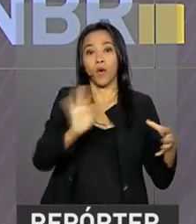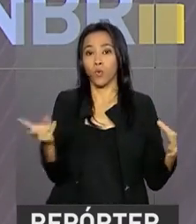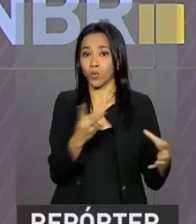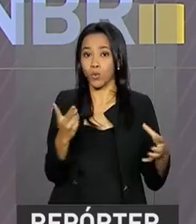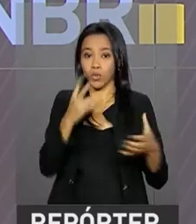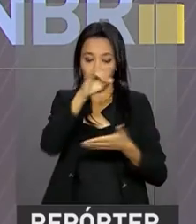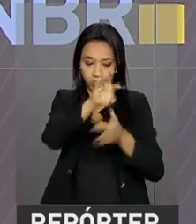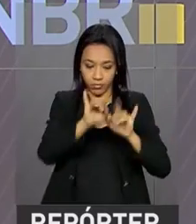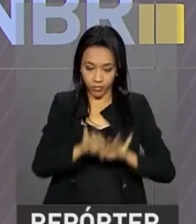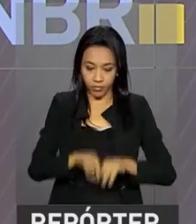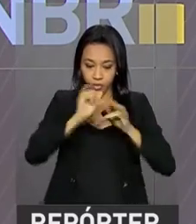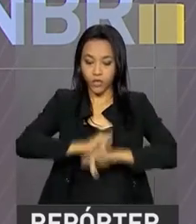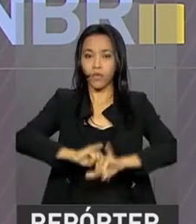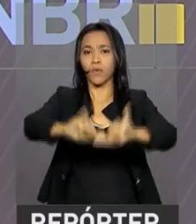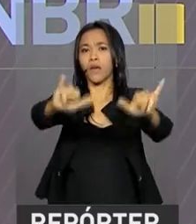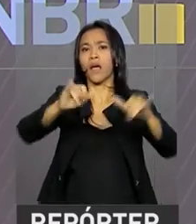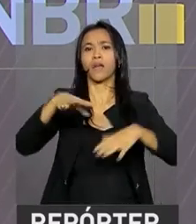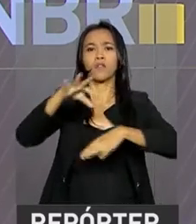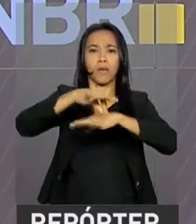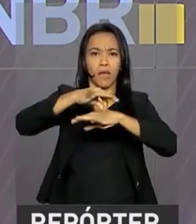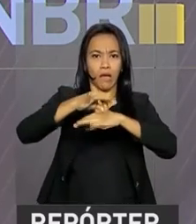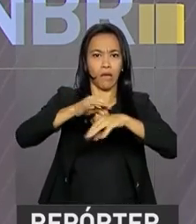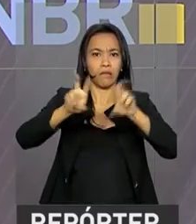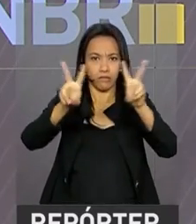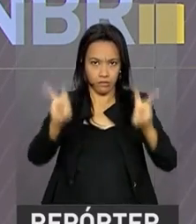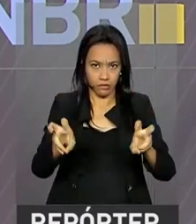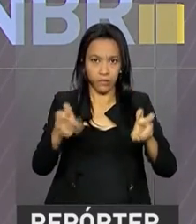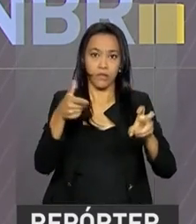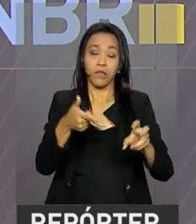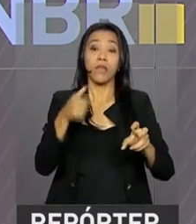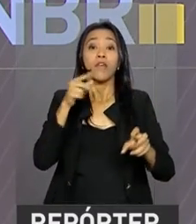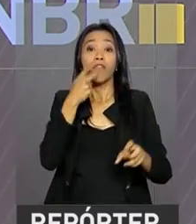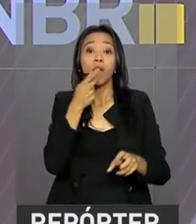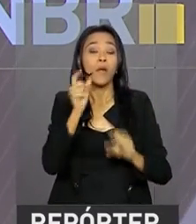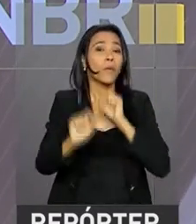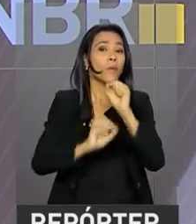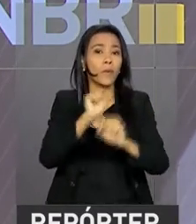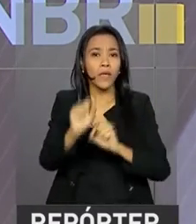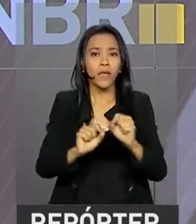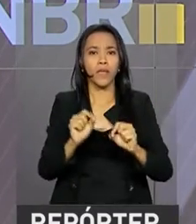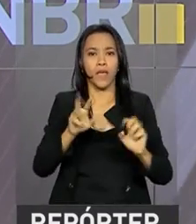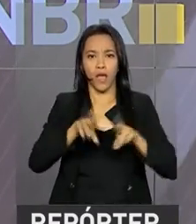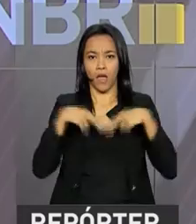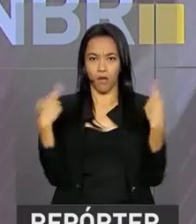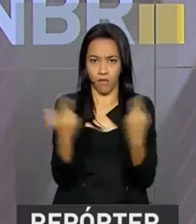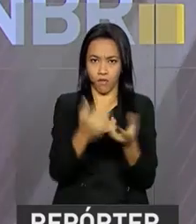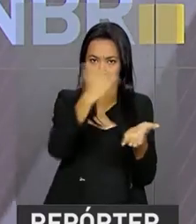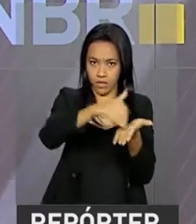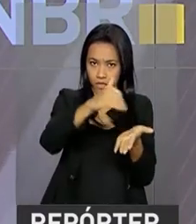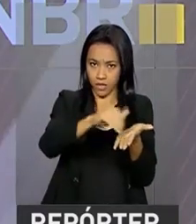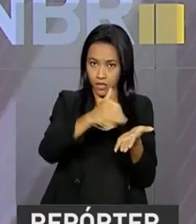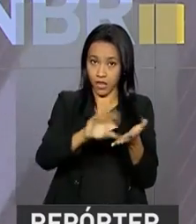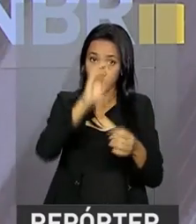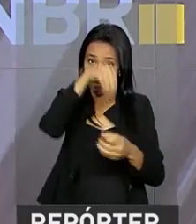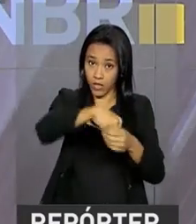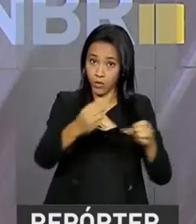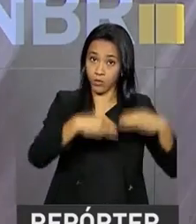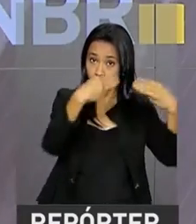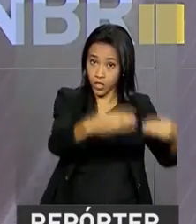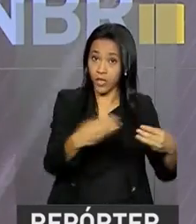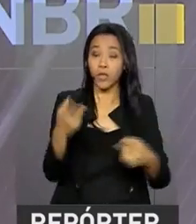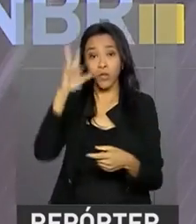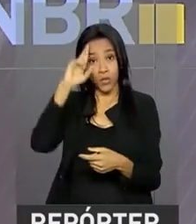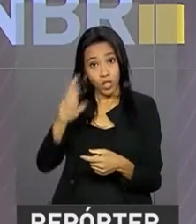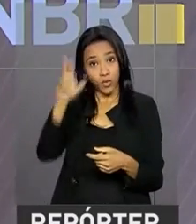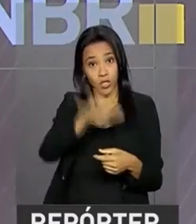Carne Fraca. Eles afirmam que a reunião desta terça-feira entre o secretário-executivo do Ministério e o diretor